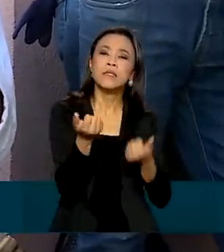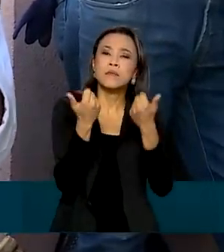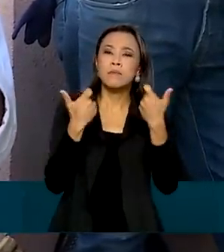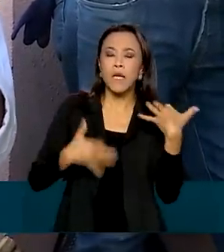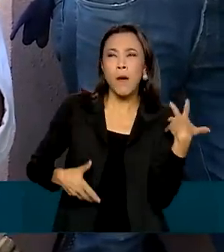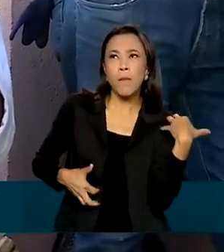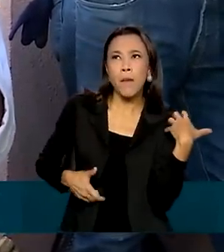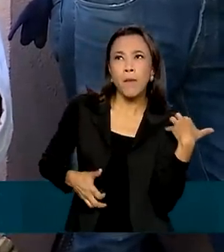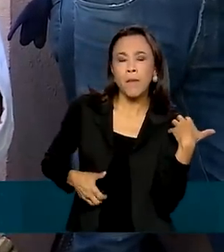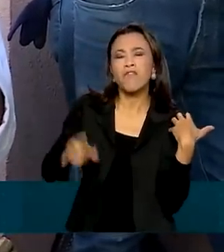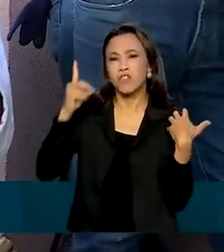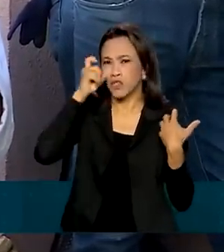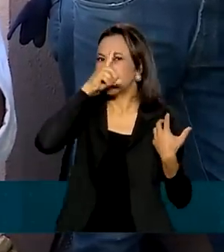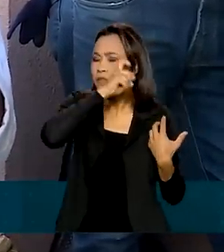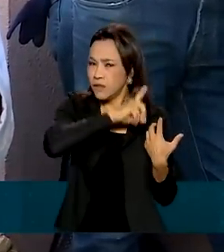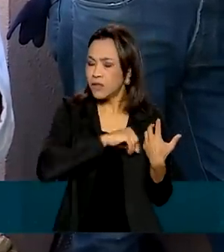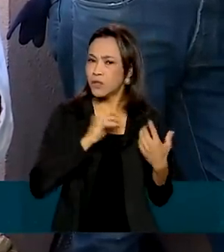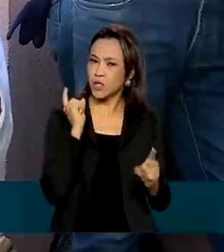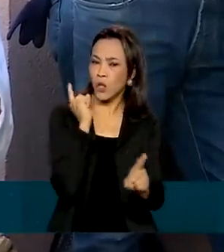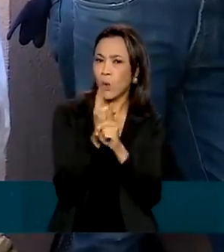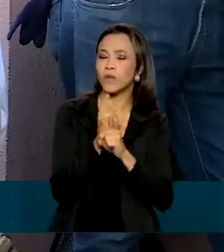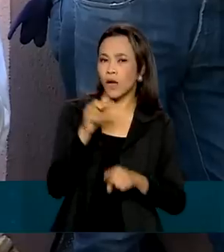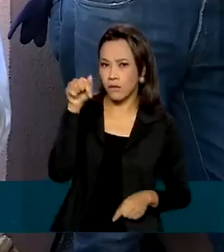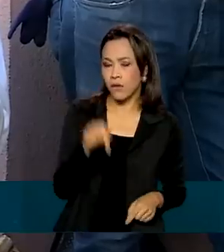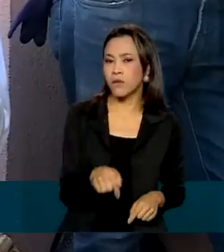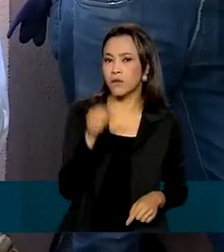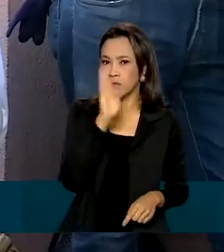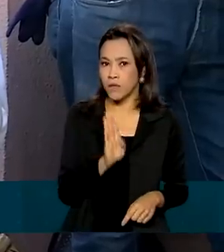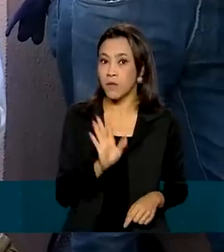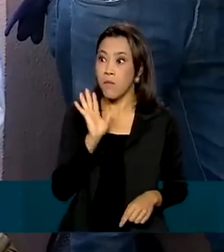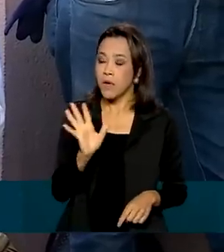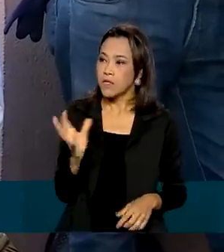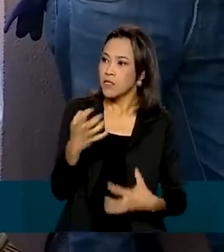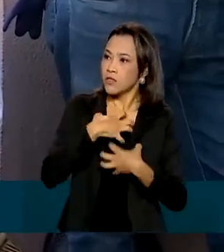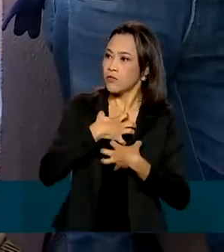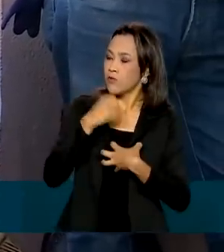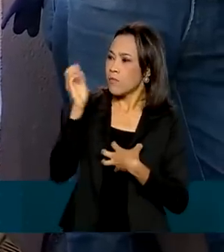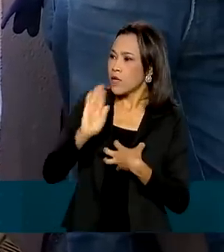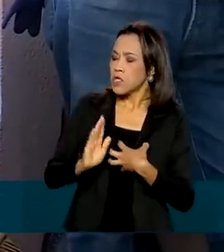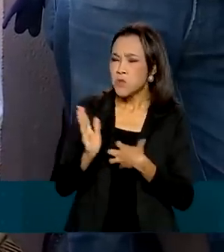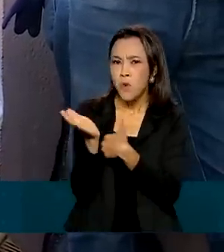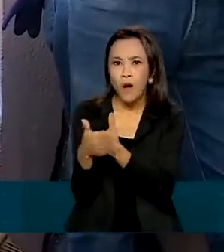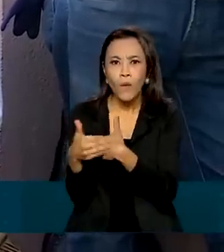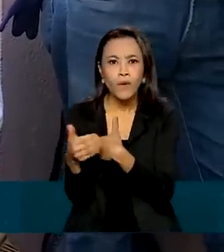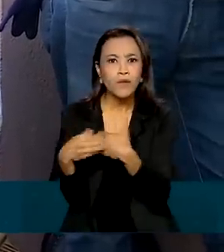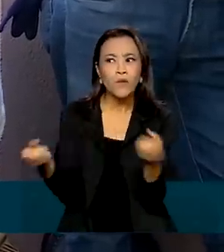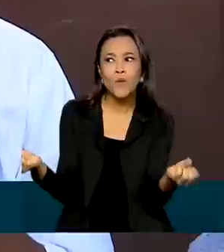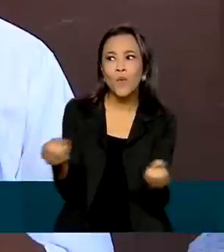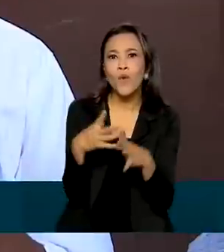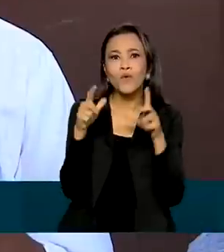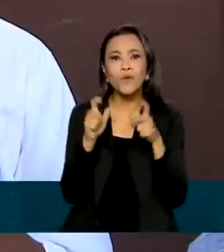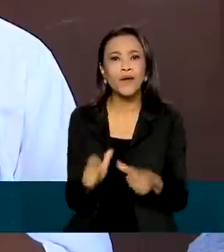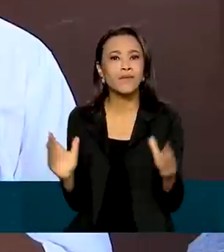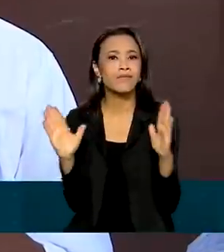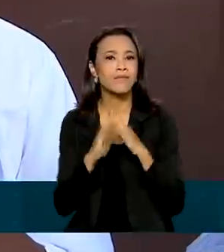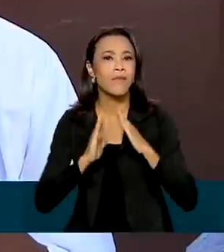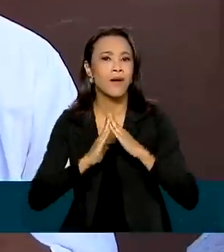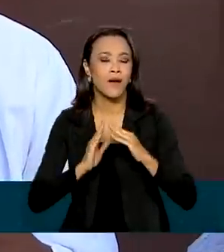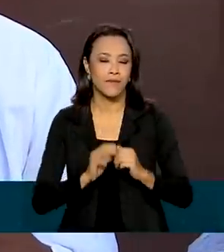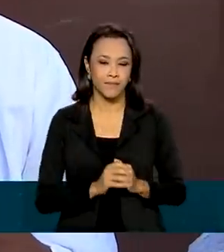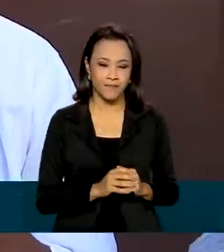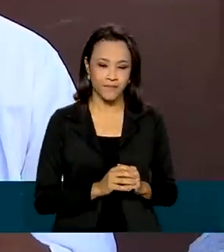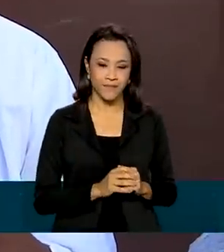encontrou várias dificuldades aqui, mas reconhece que viu no Brasil a acolhida de um novo lar. Estou feliz